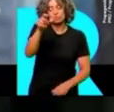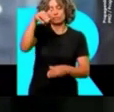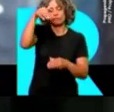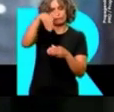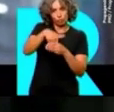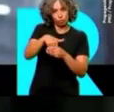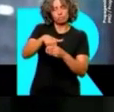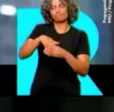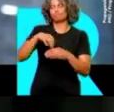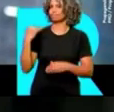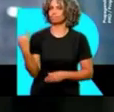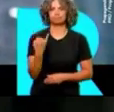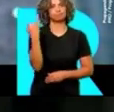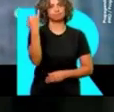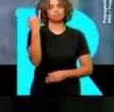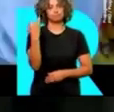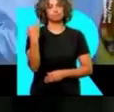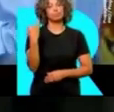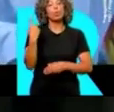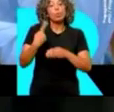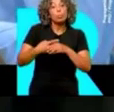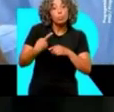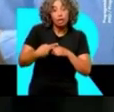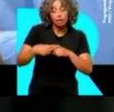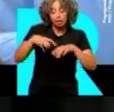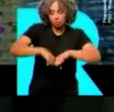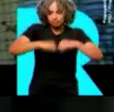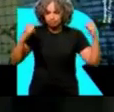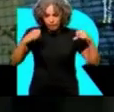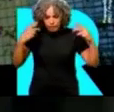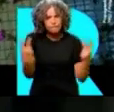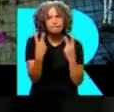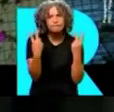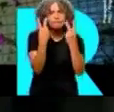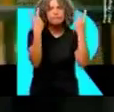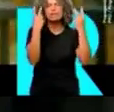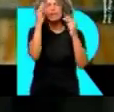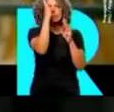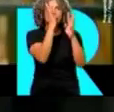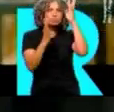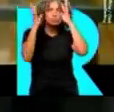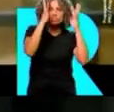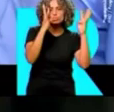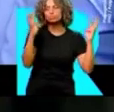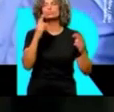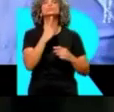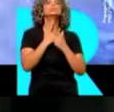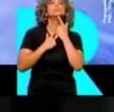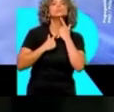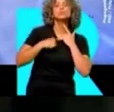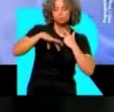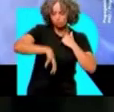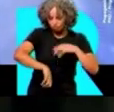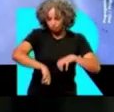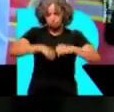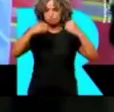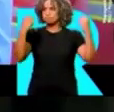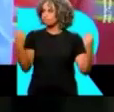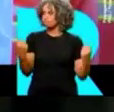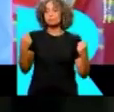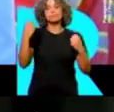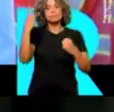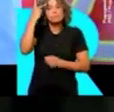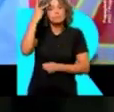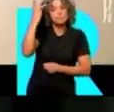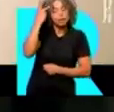voto na urna é mais que o voto. O você está colocando ali são seus valores, seus sonhos e seus desejos pra